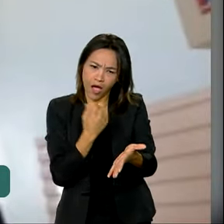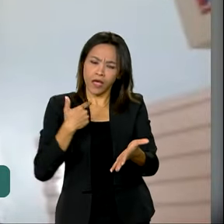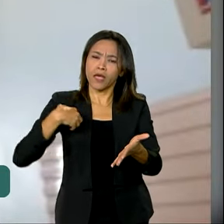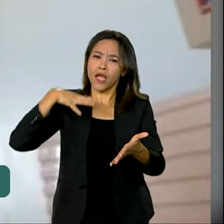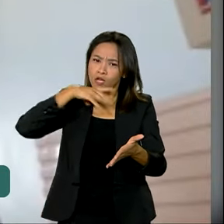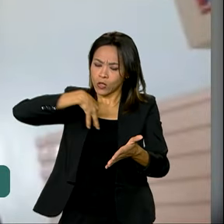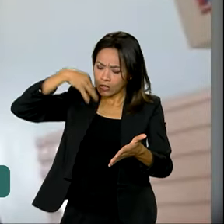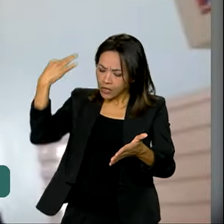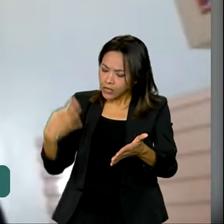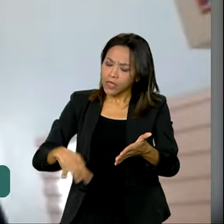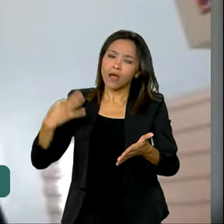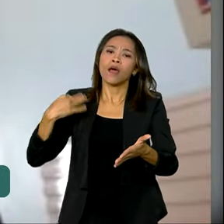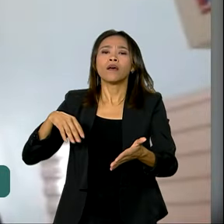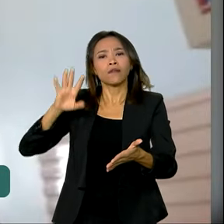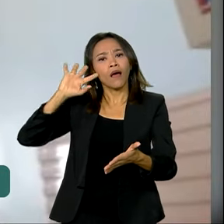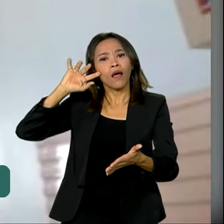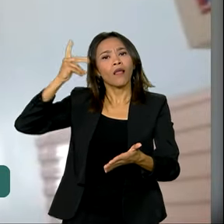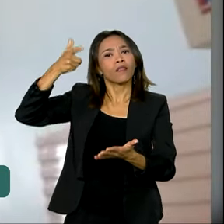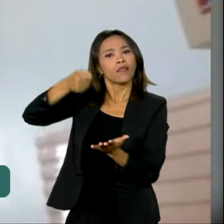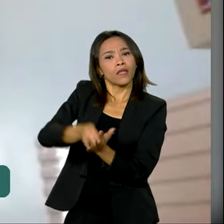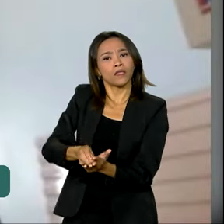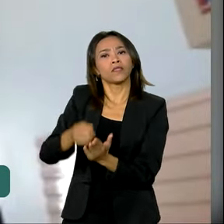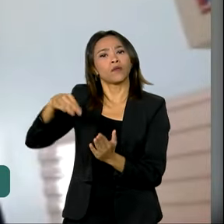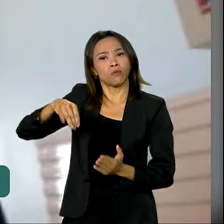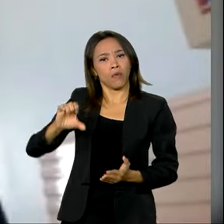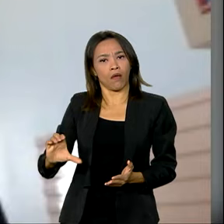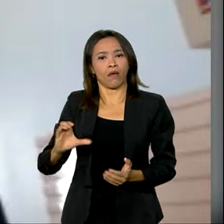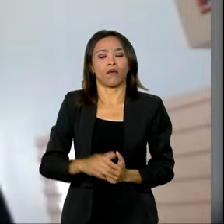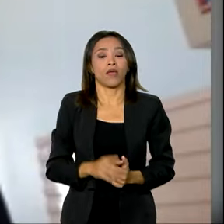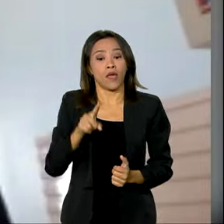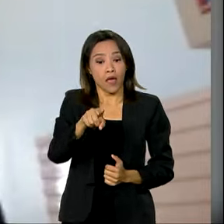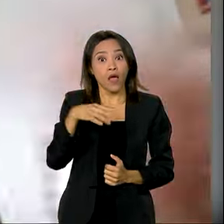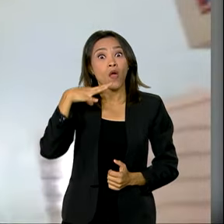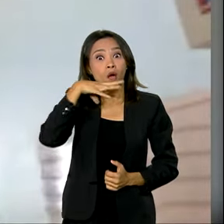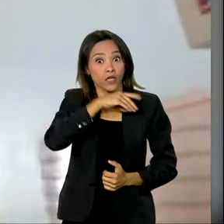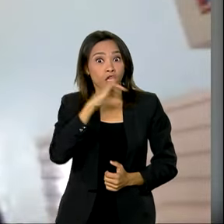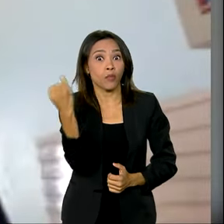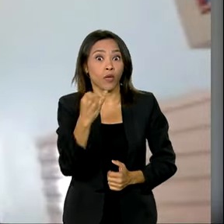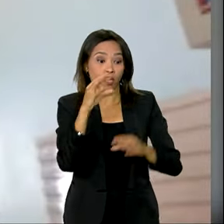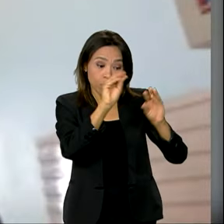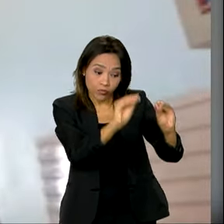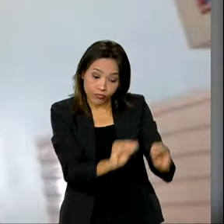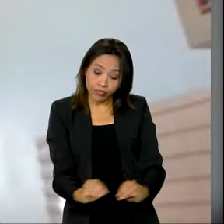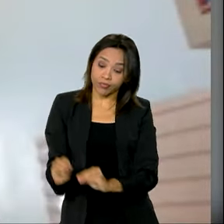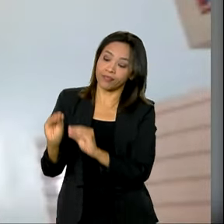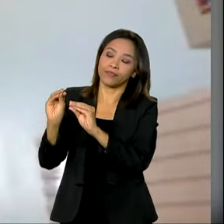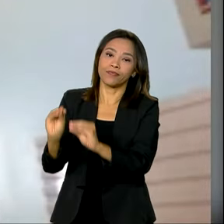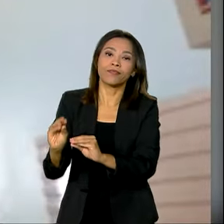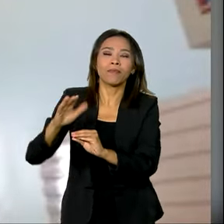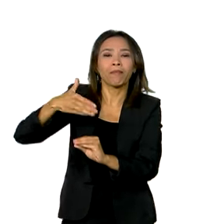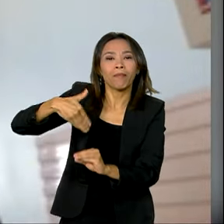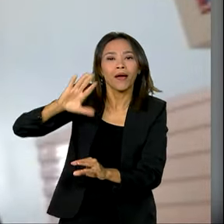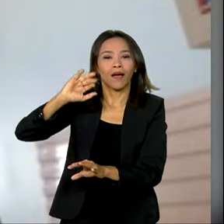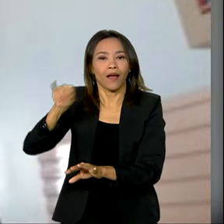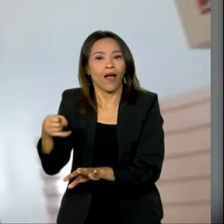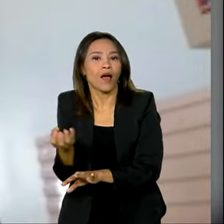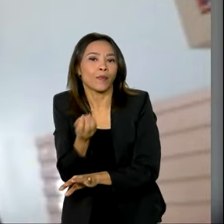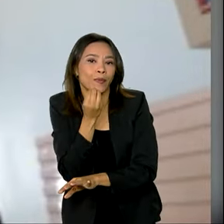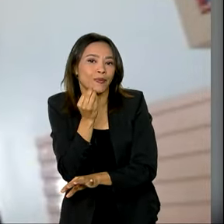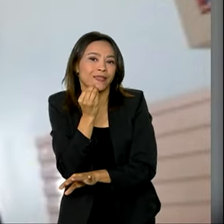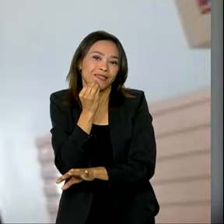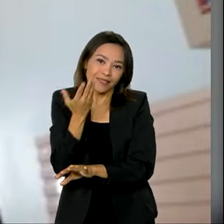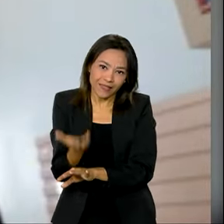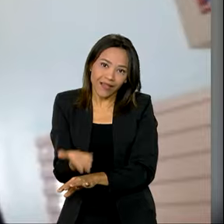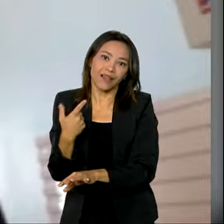justa a medida do MEC. Eu achei muito importante essa prorrogação, mais uns dias, para dar mais oportunidade. É mais uma